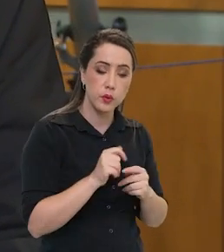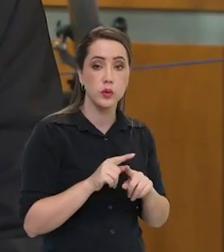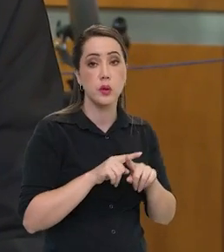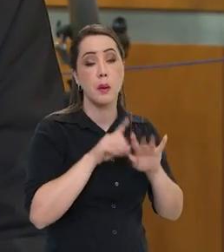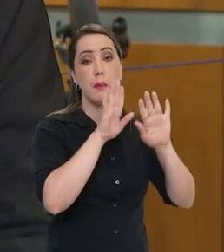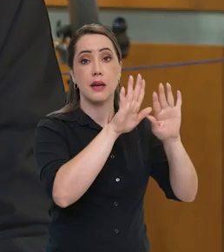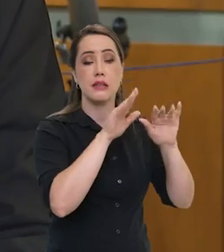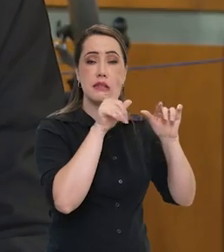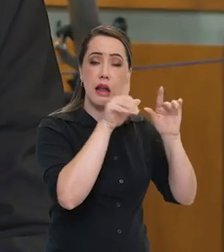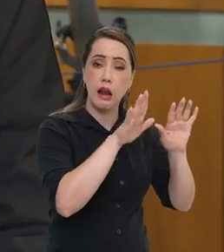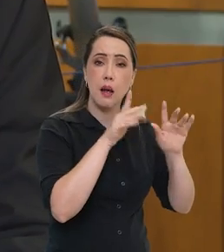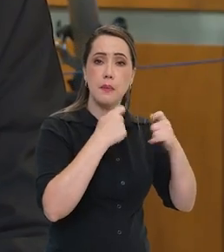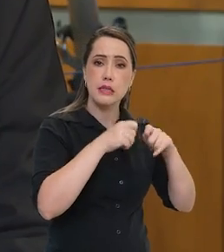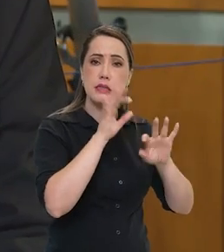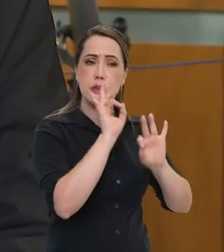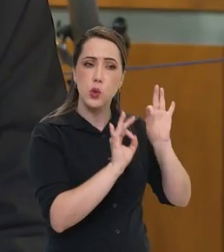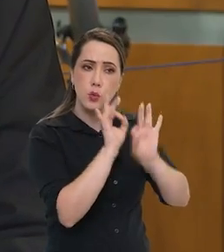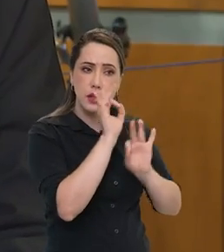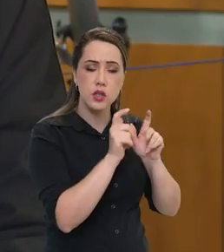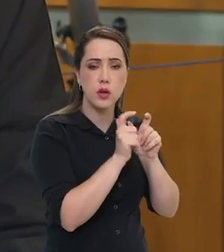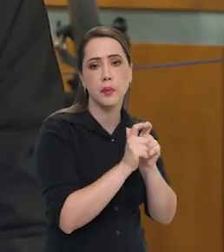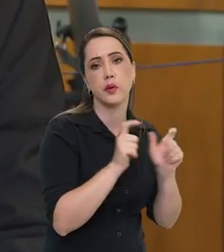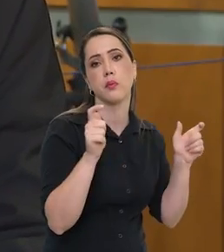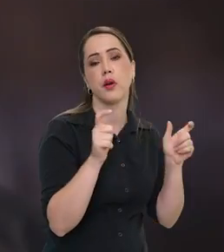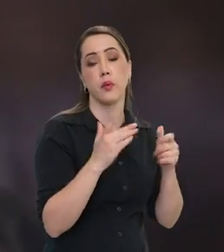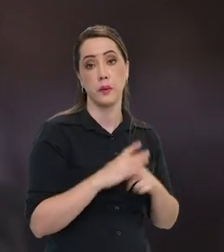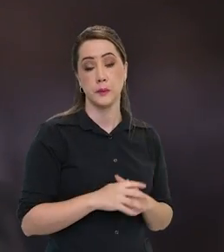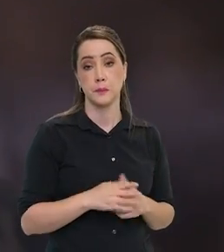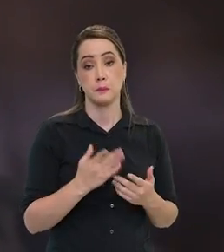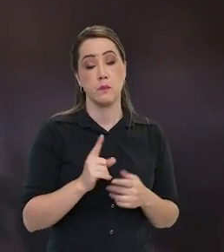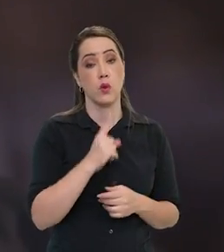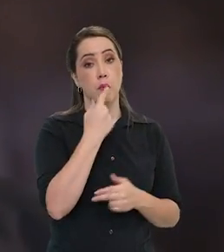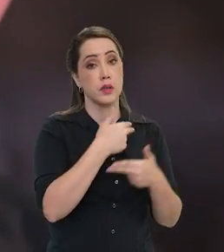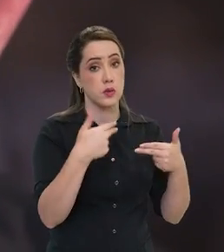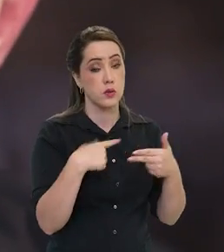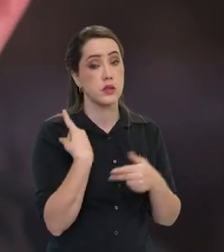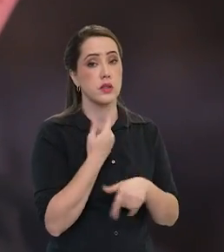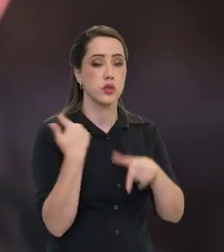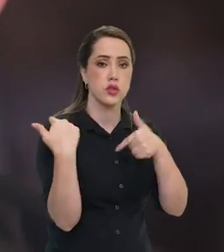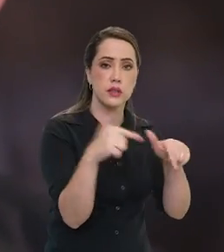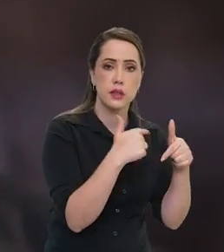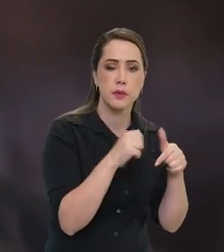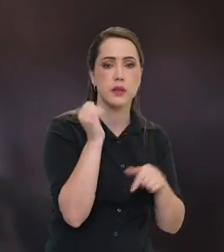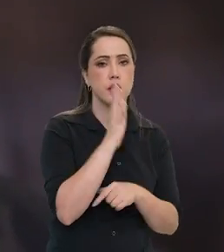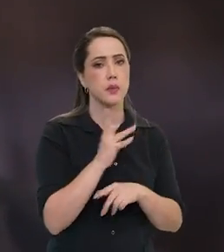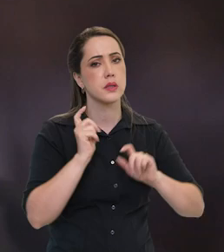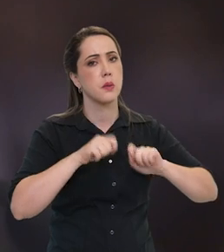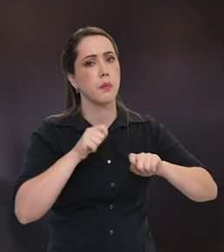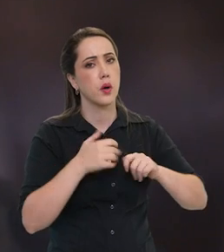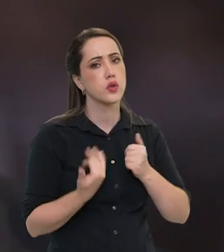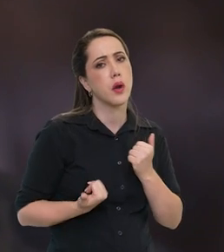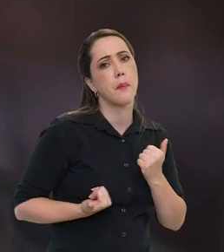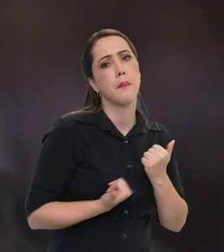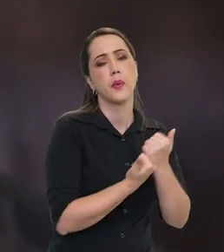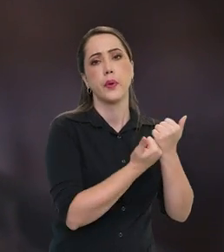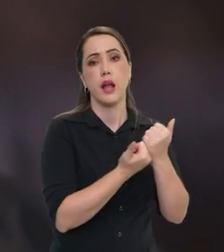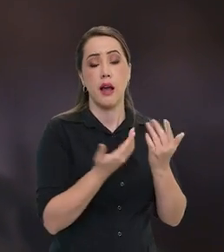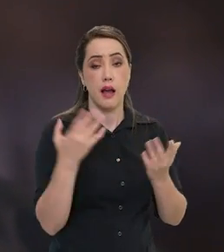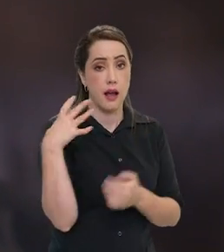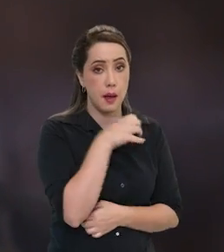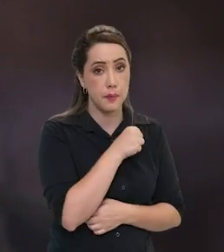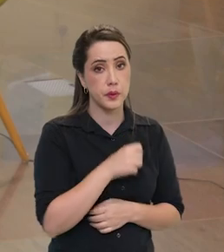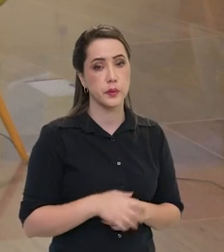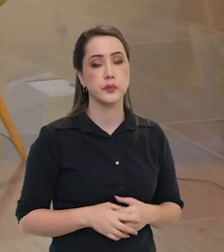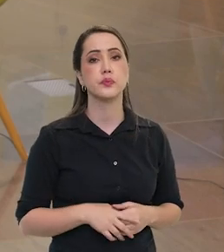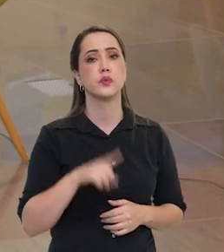precisa de uma logística, de uma infraestrutura muito mais ampla. Uma das coisas que nós estamos trabalhando e que o Brasil pode contribuir quase que